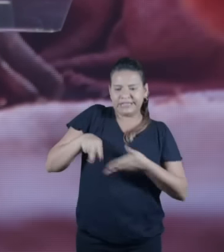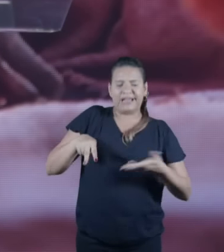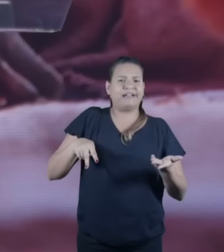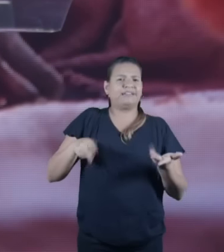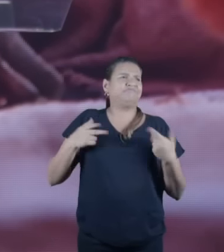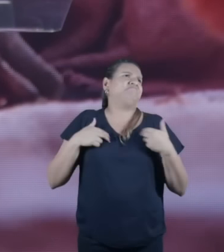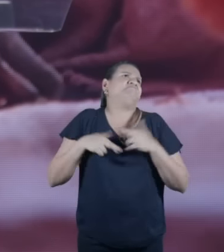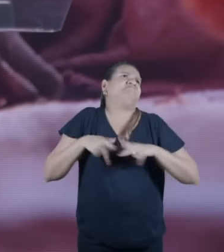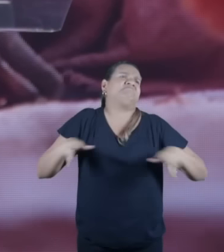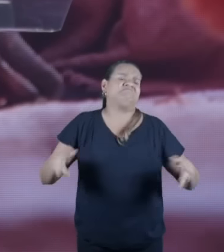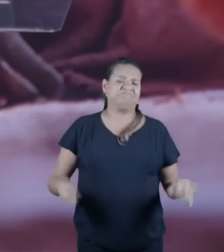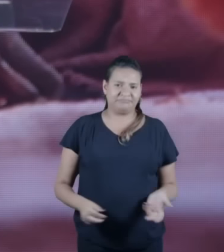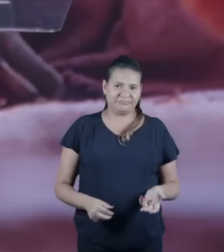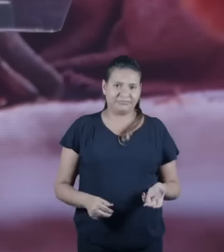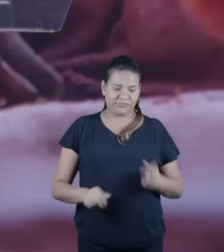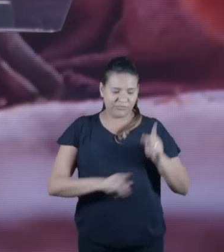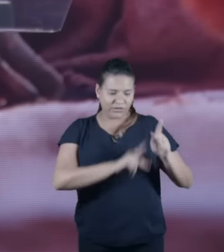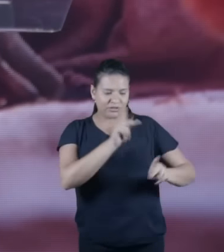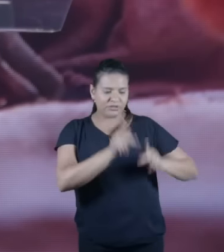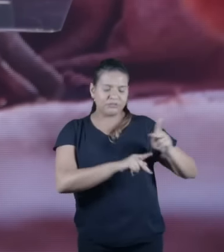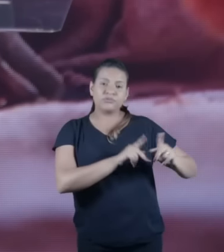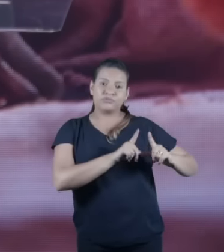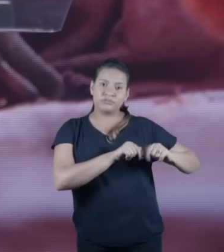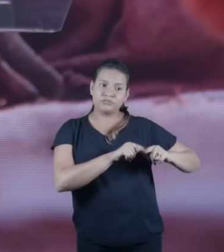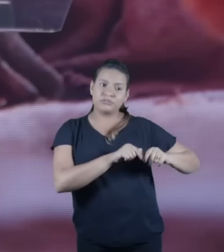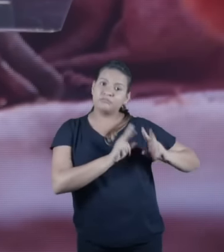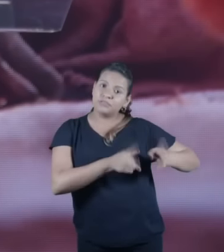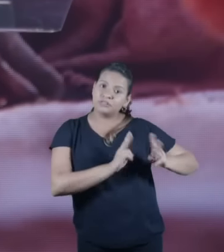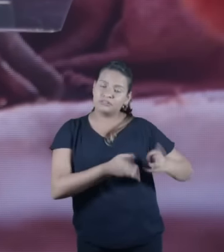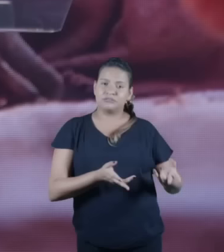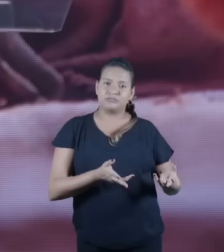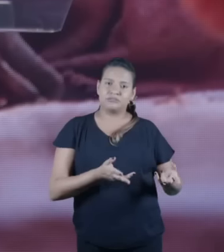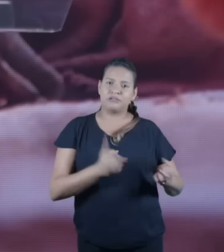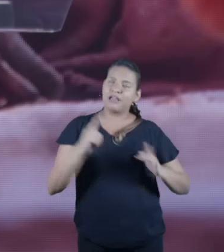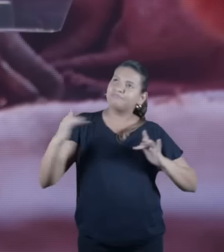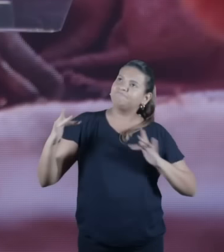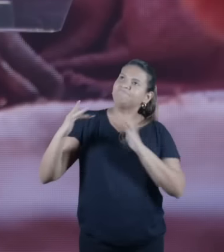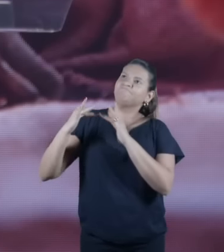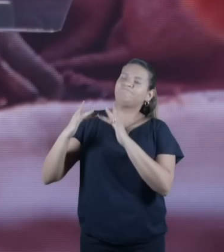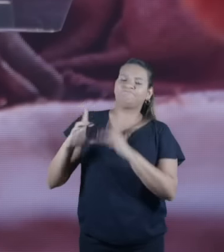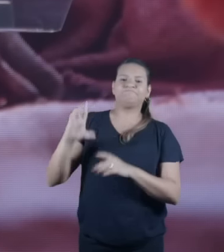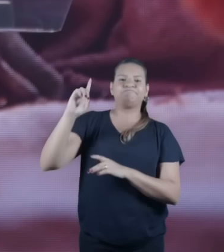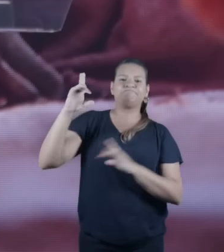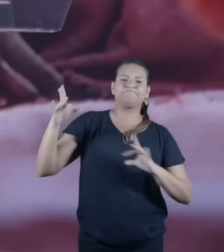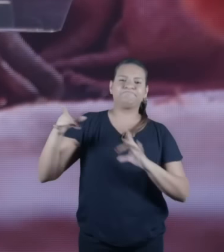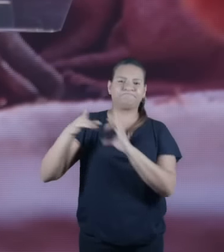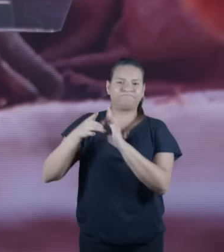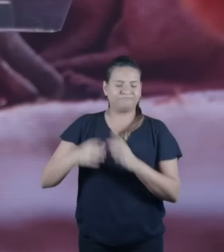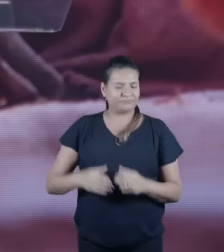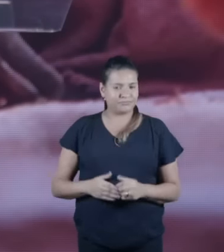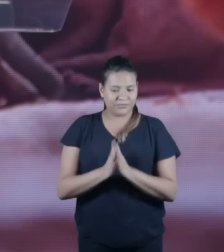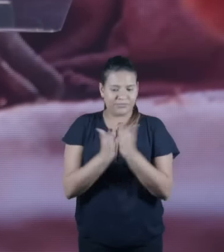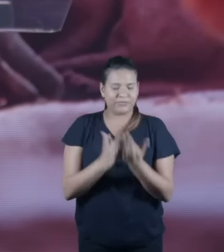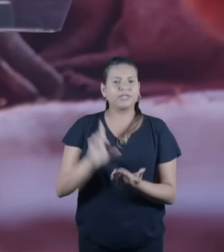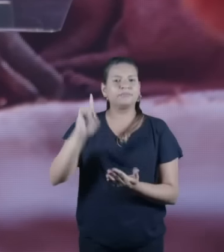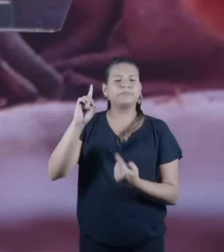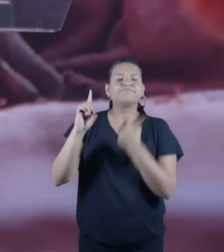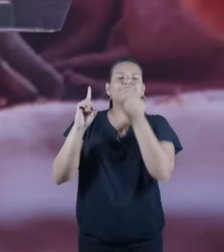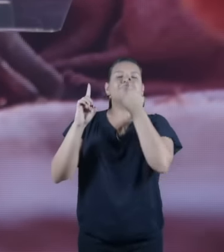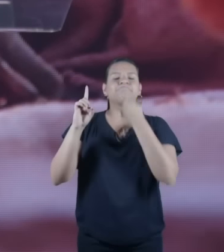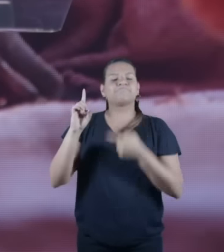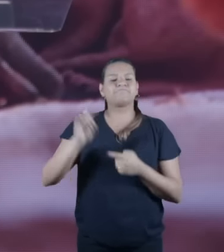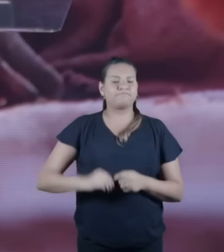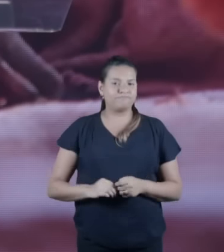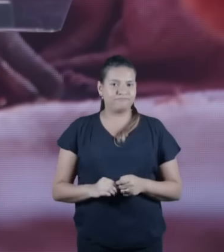de Israel sempre foi assim também cada um sempre teve o seu pedacinho de texto bíblico favorito a sua maneira de